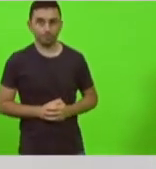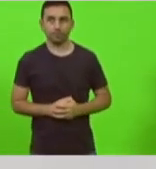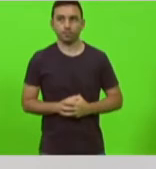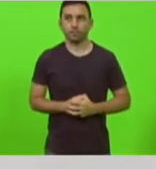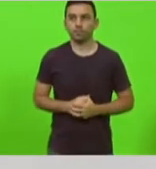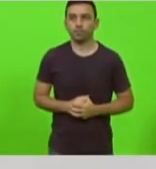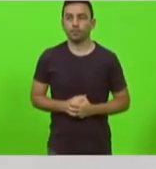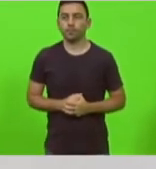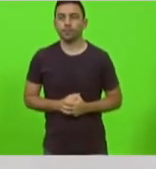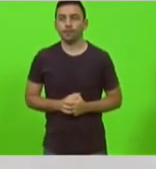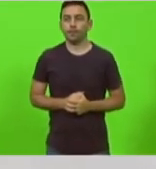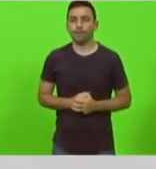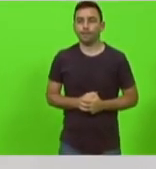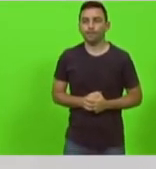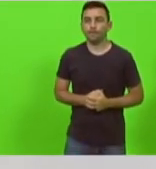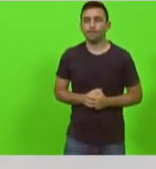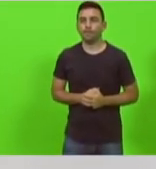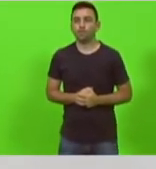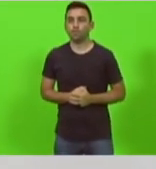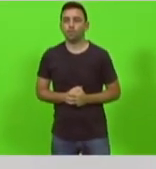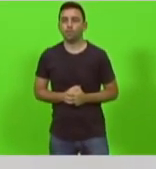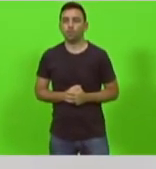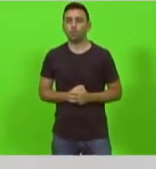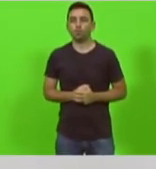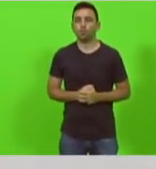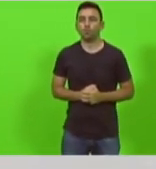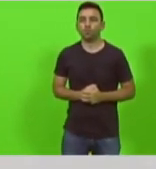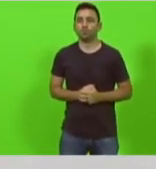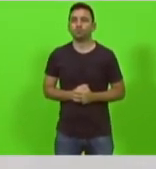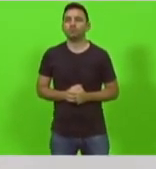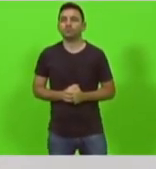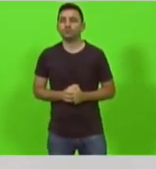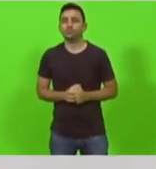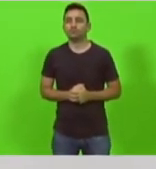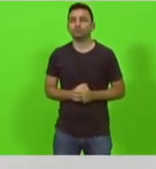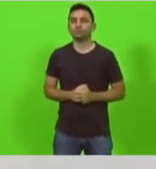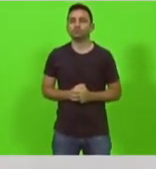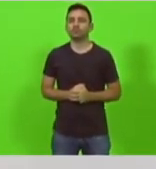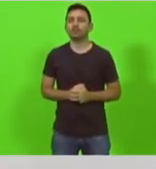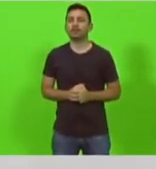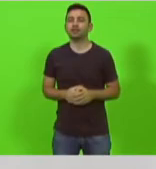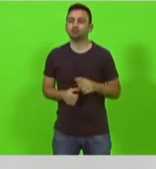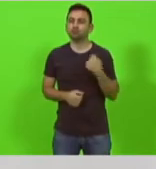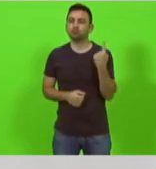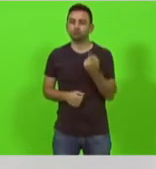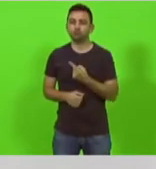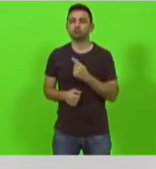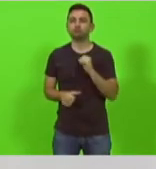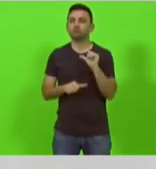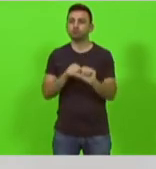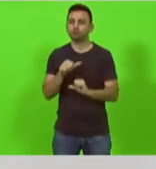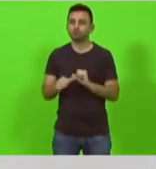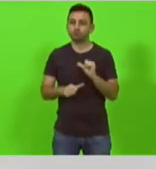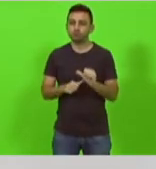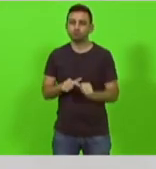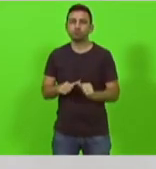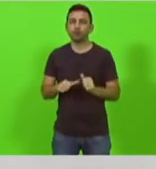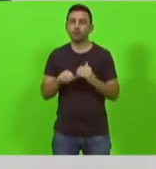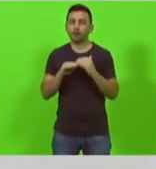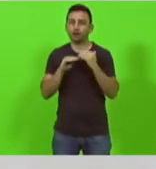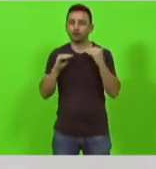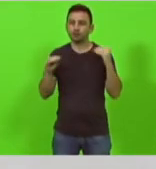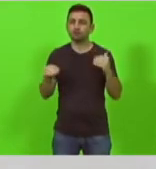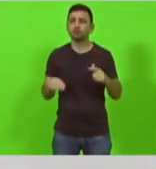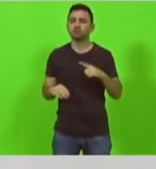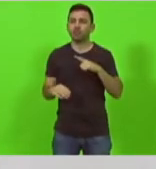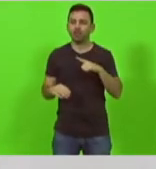vamos mudar esse nosso padrão? e eu também aqui mando um recado para a nossa imprensa que tem grandes profissionais